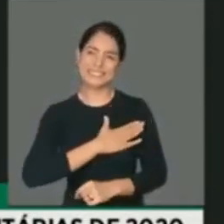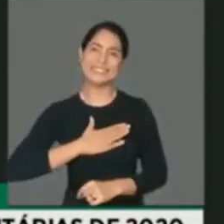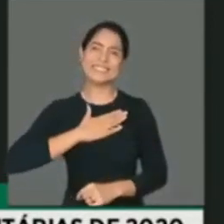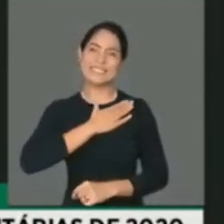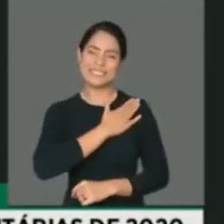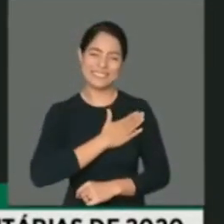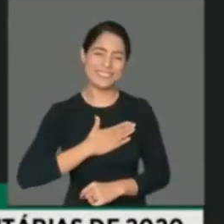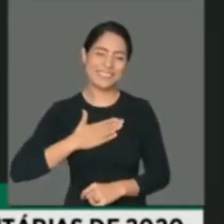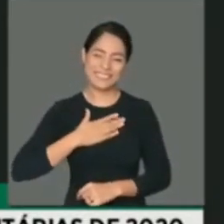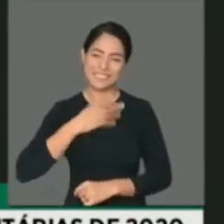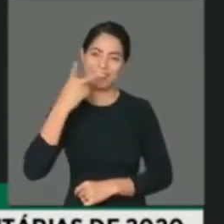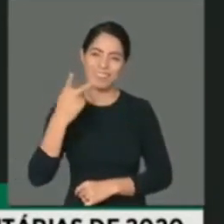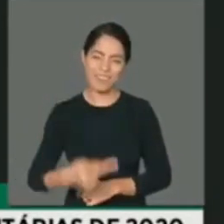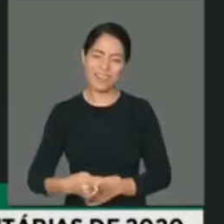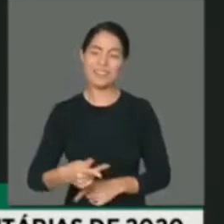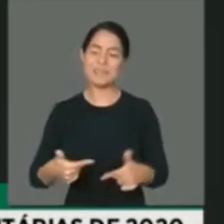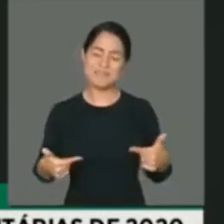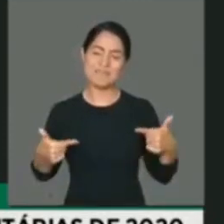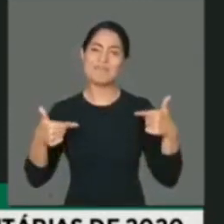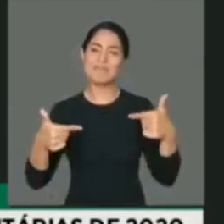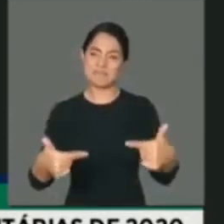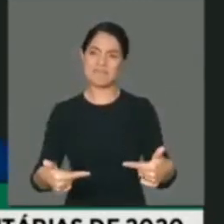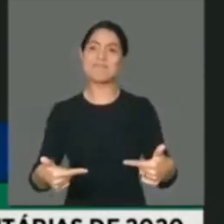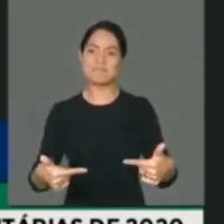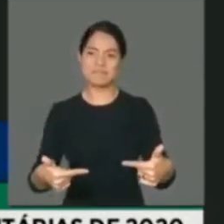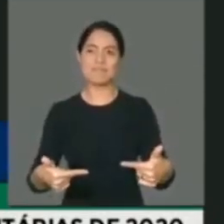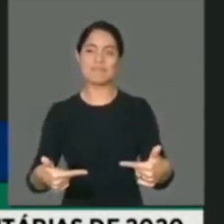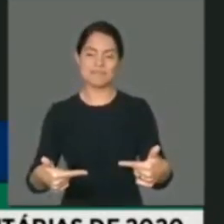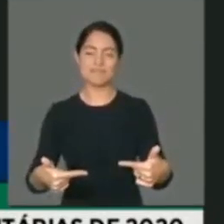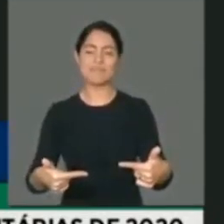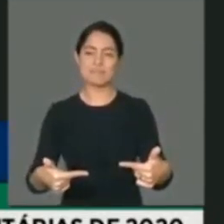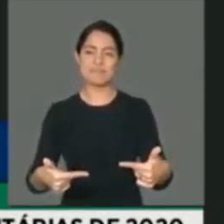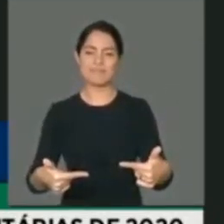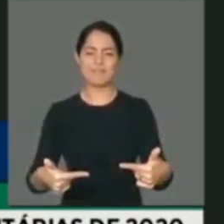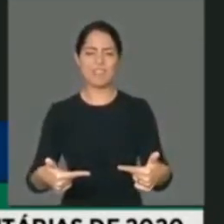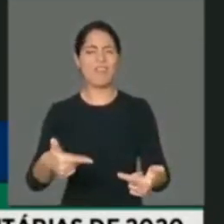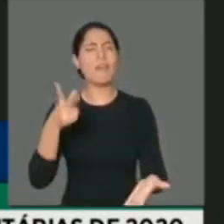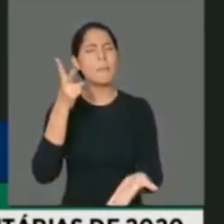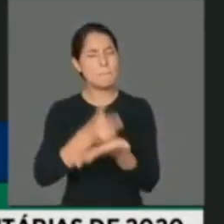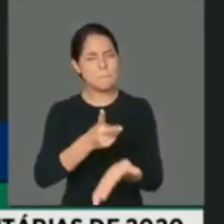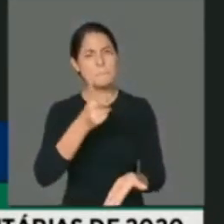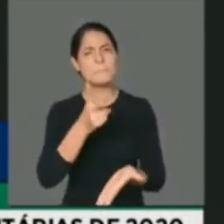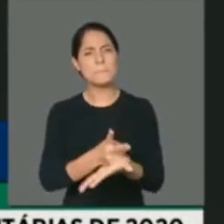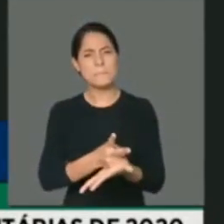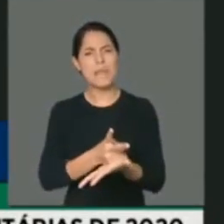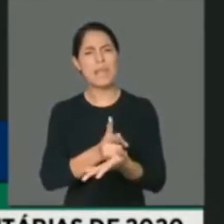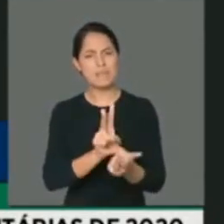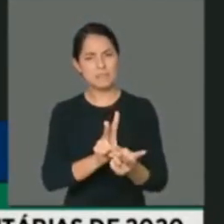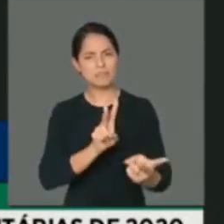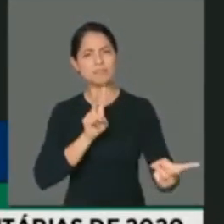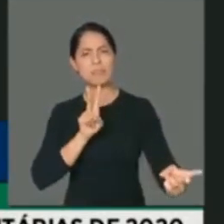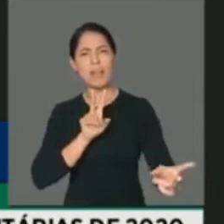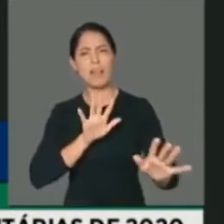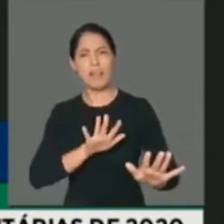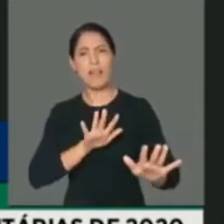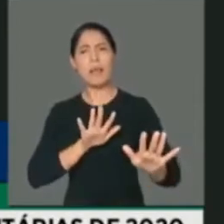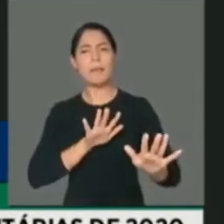estar trabalhando novamente aqui, mesmo que à distância, mas ativamente